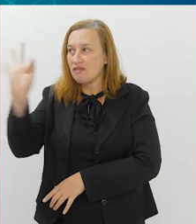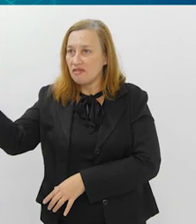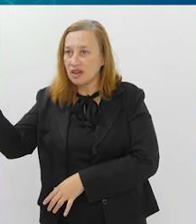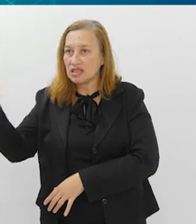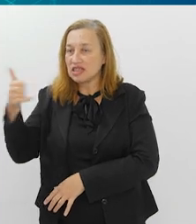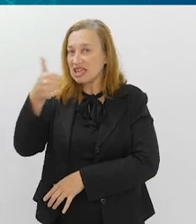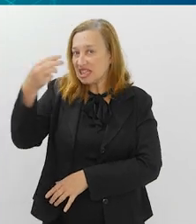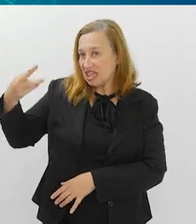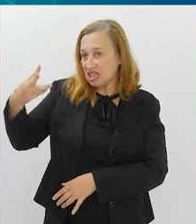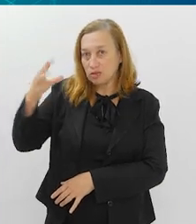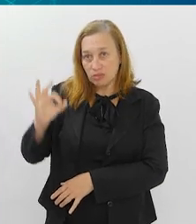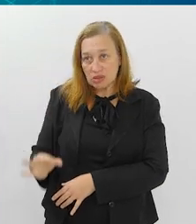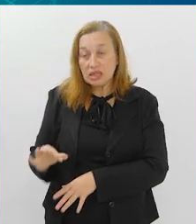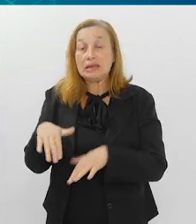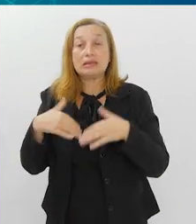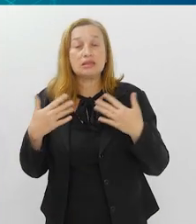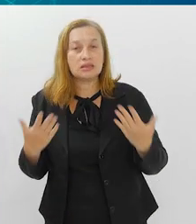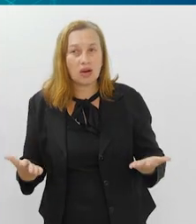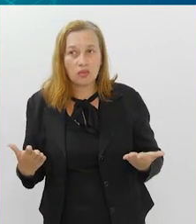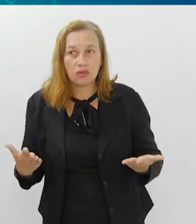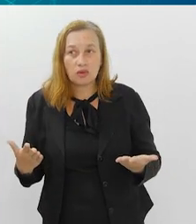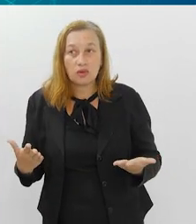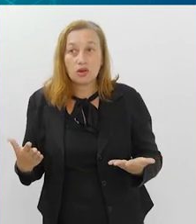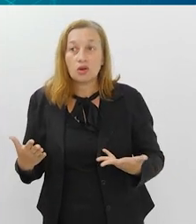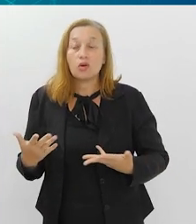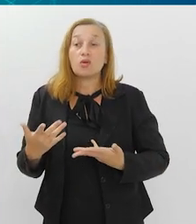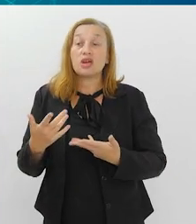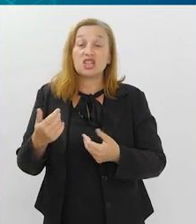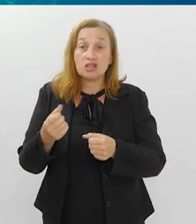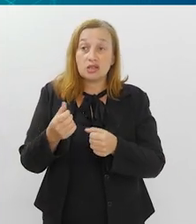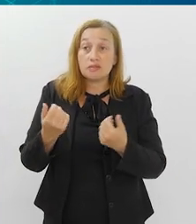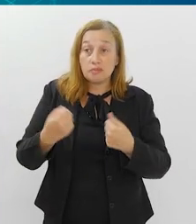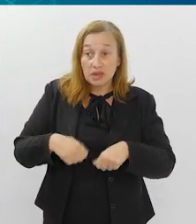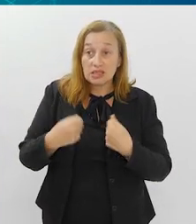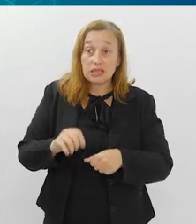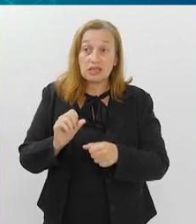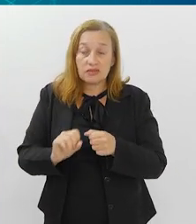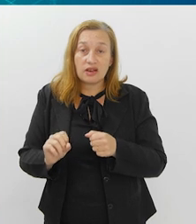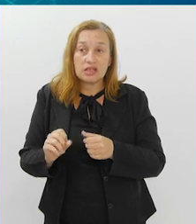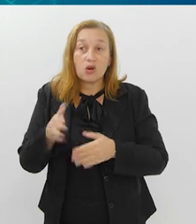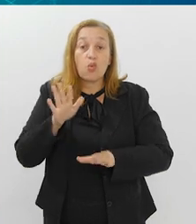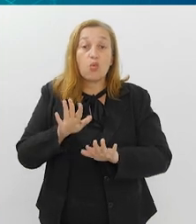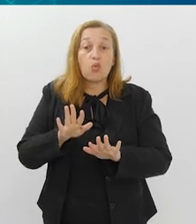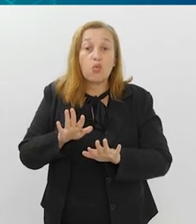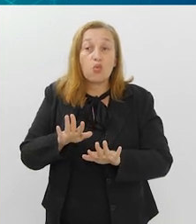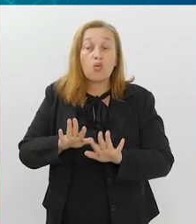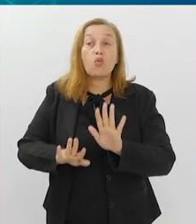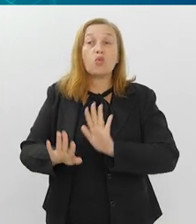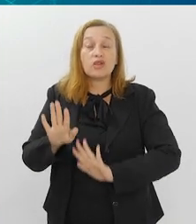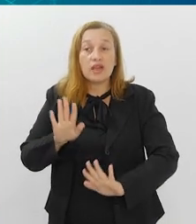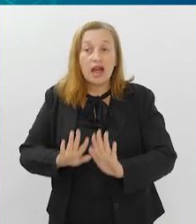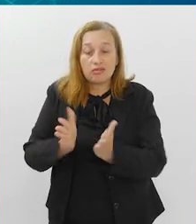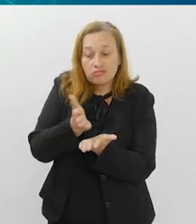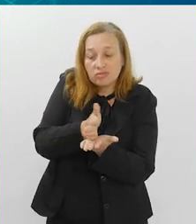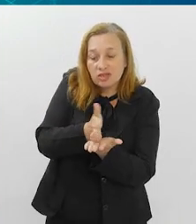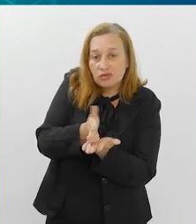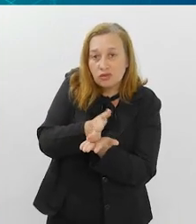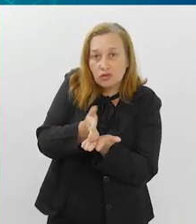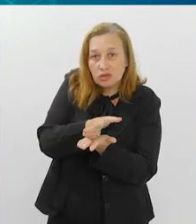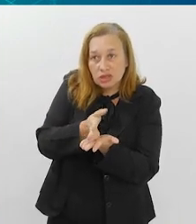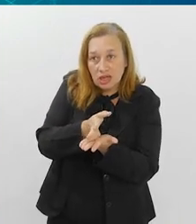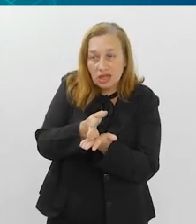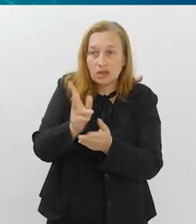França são 13%. Então, o que a gente tem que fazer, gente tem aí todo o cuidado, né? Nas fronteiras,